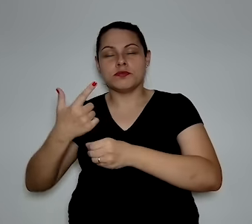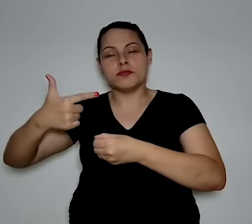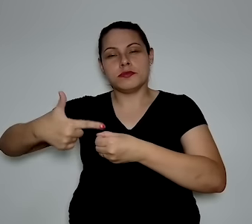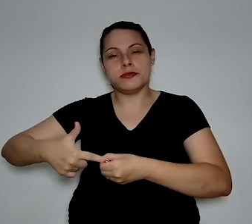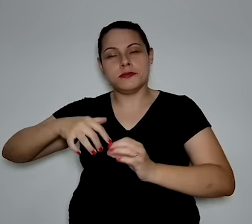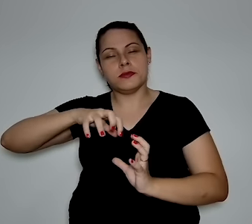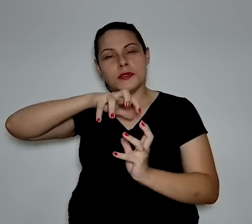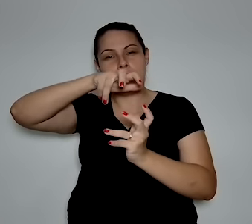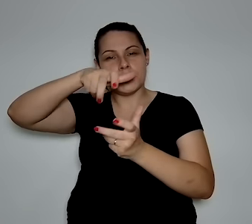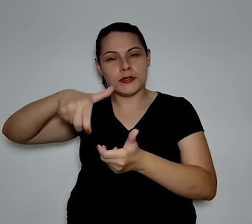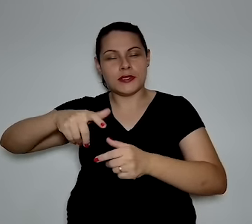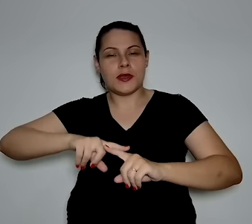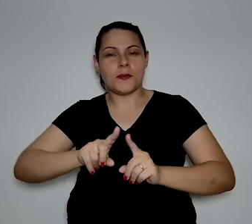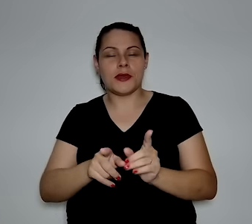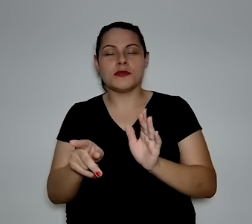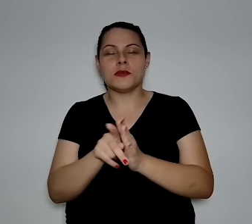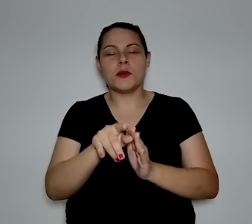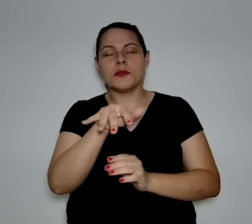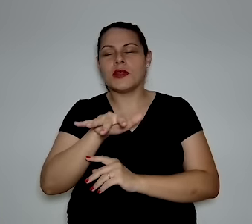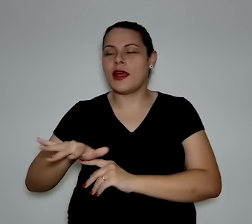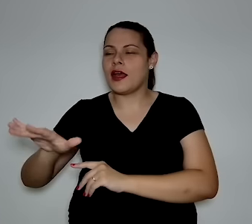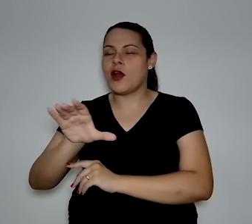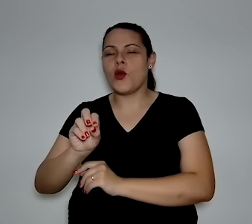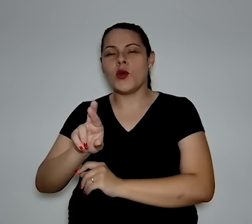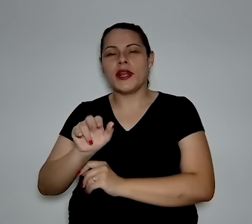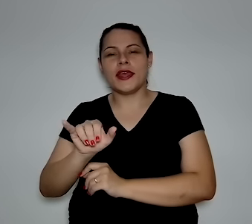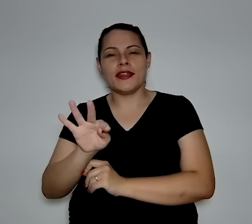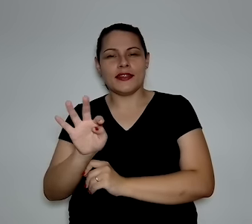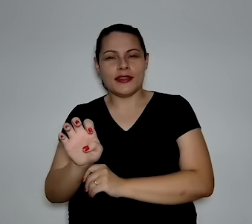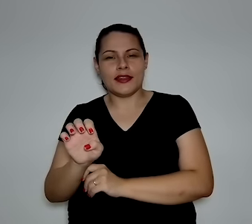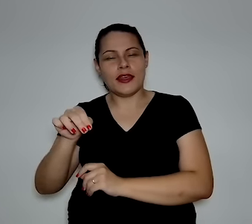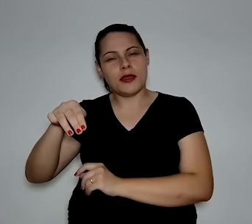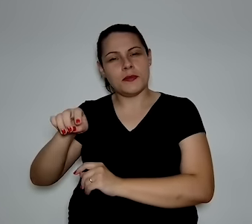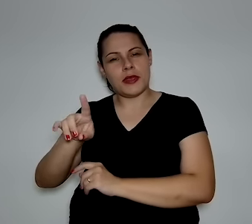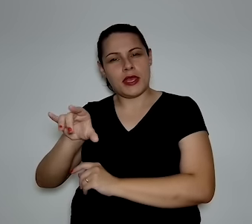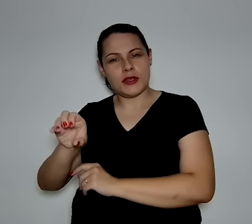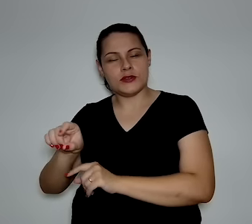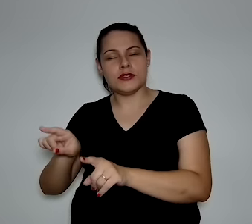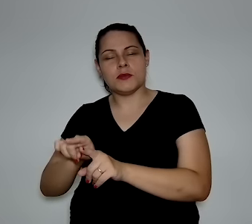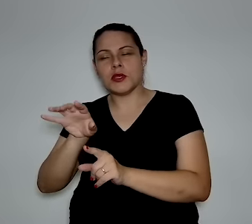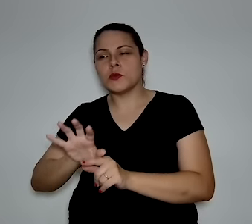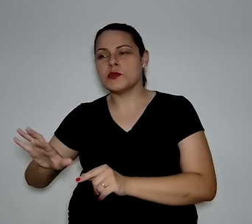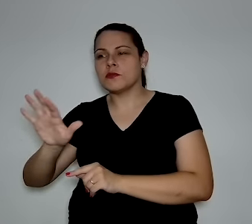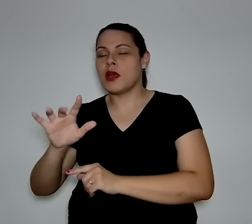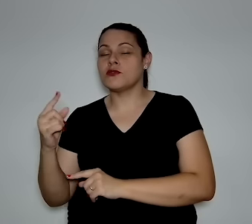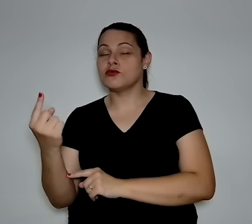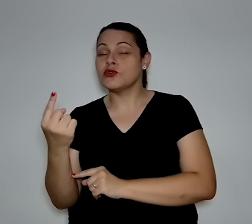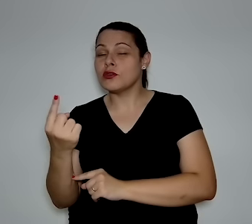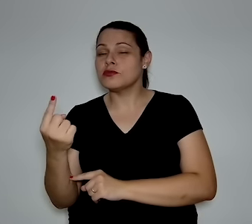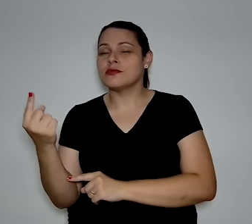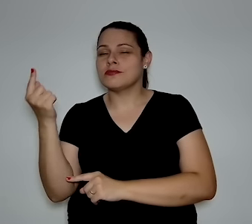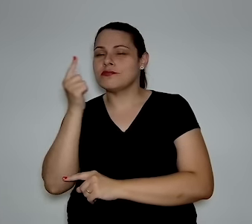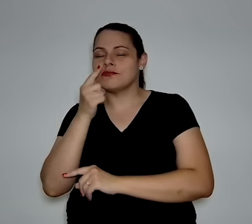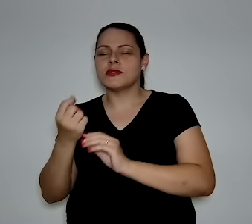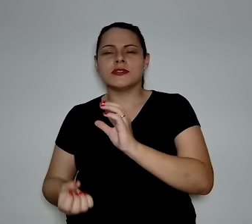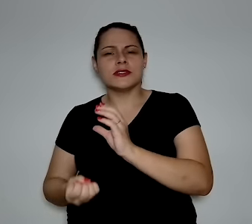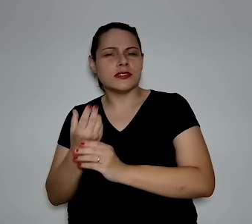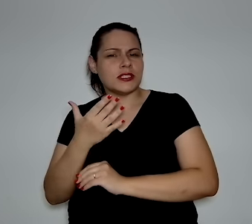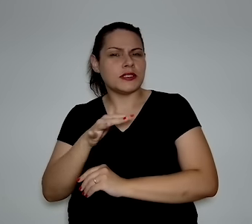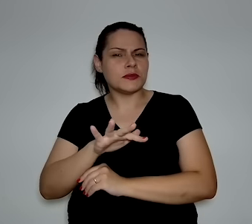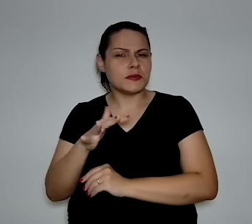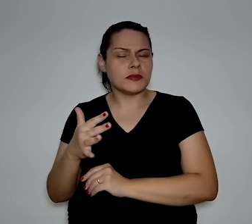produção do petróleo mundial. O Oriente Médio, enquanto espaço, sozinho produz ali